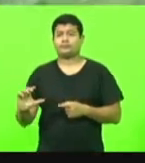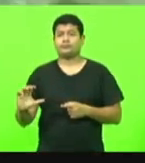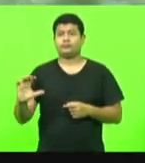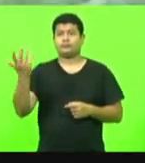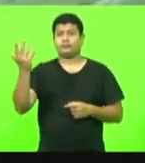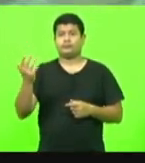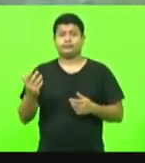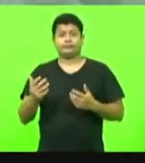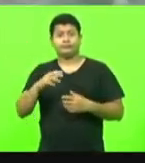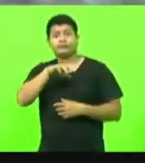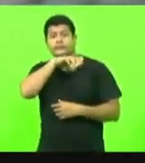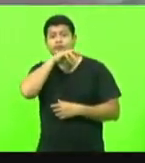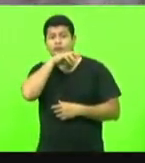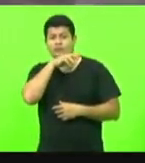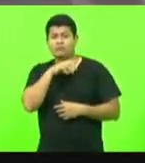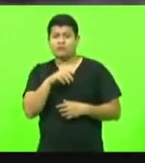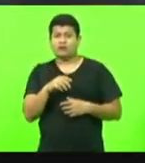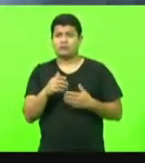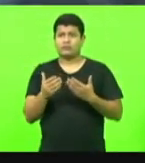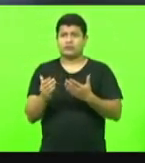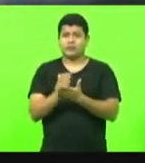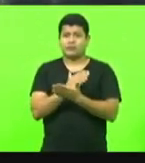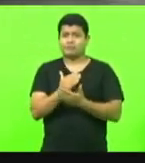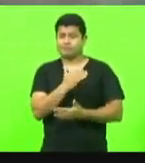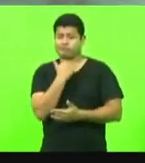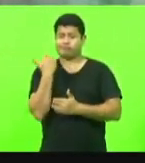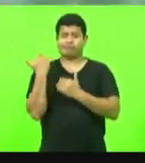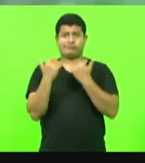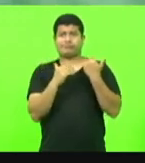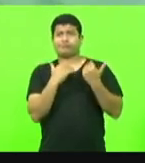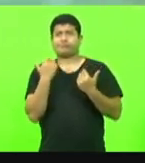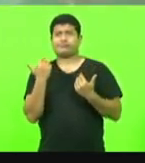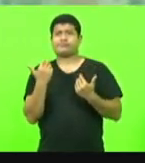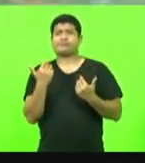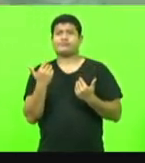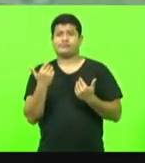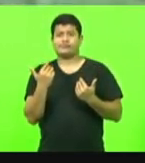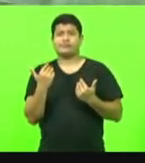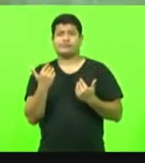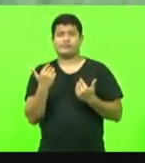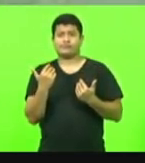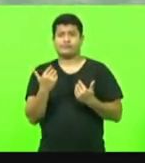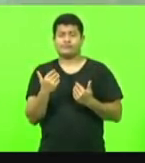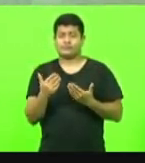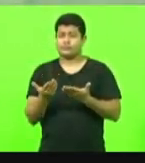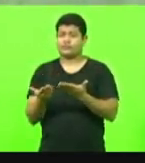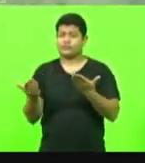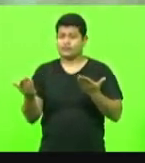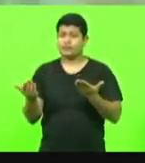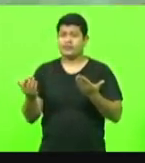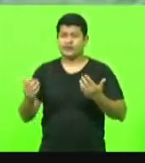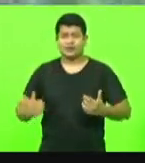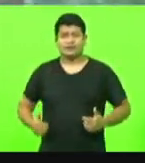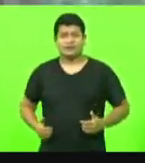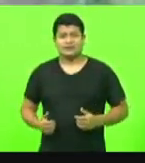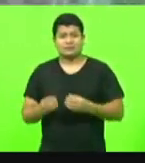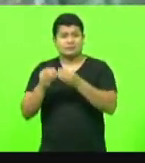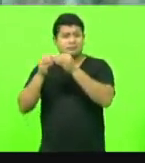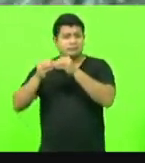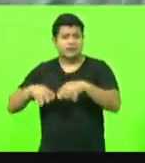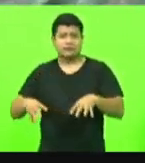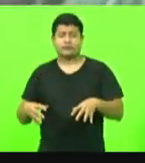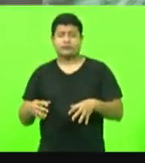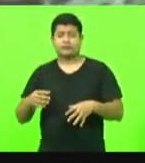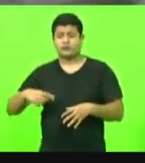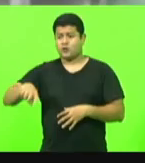Animais feridos, animais mortos, então, um estrago que não se imagina, não dá para